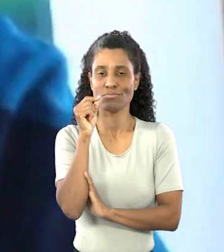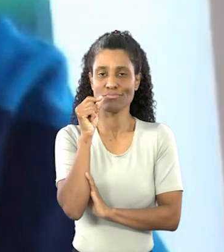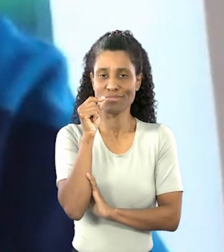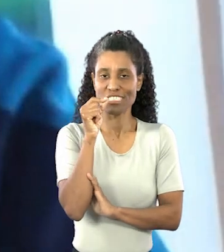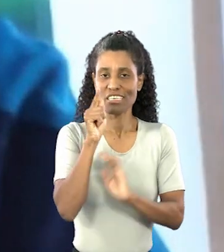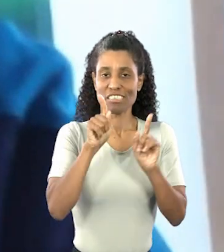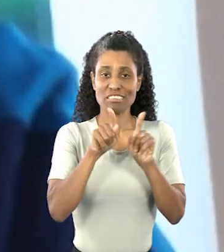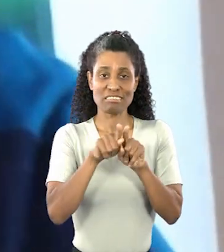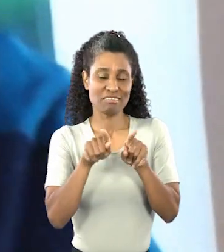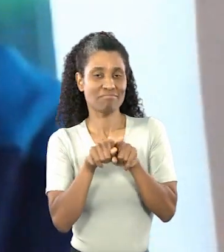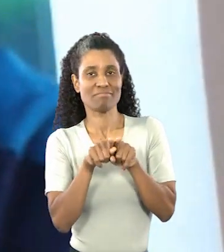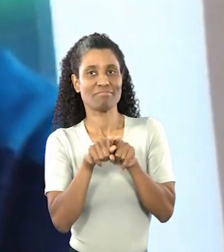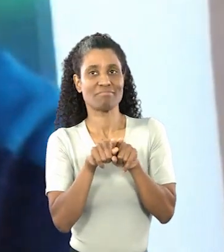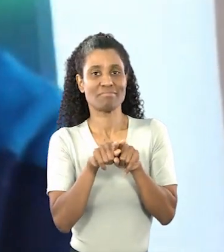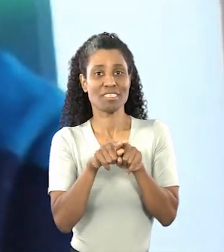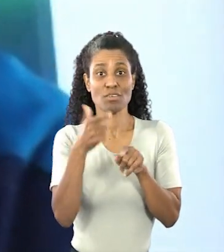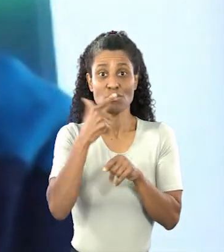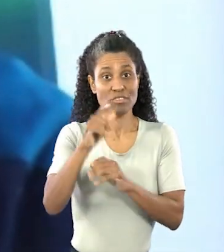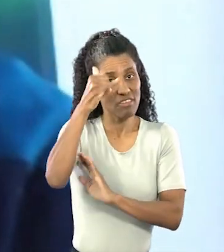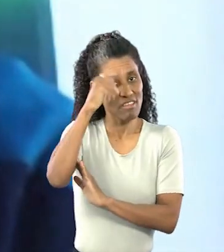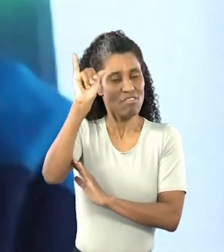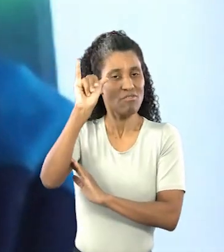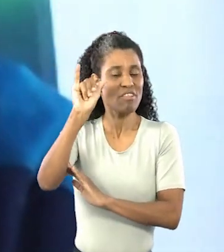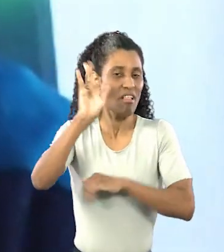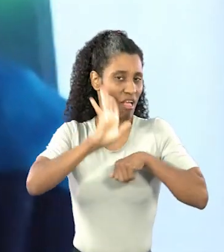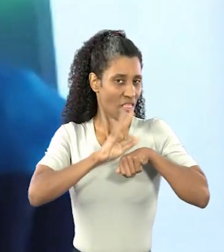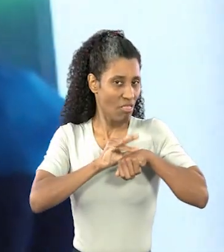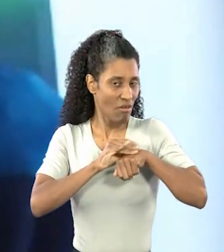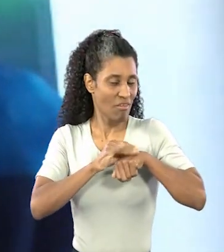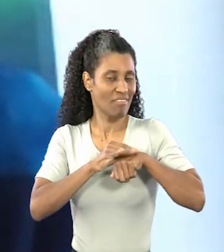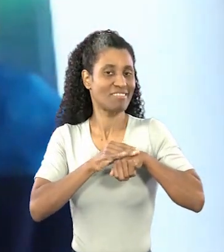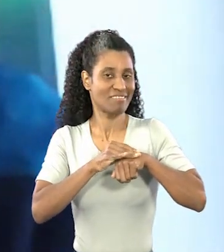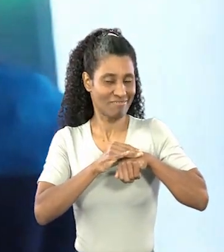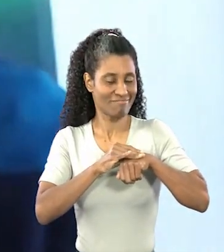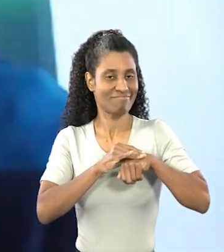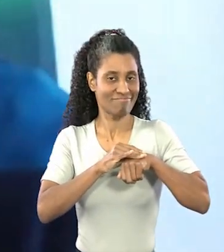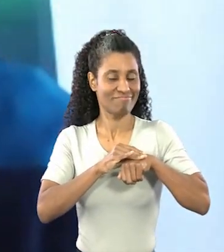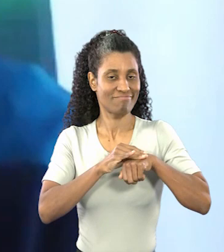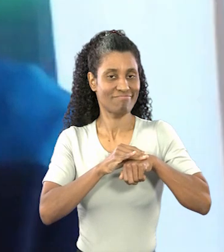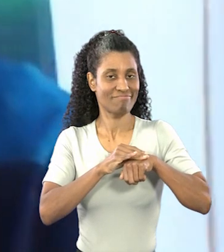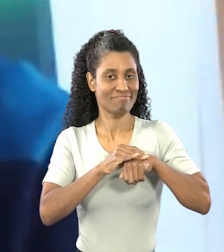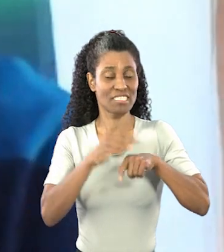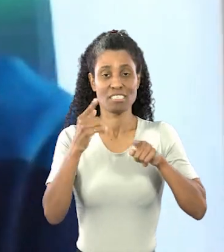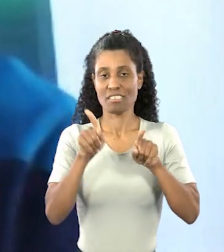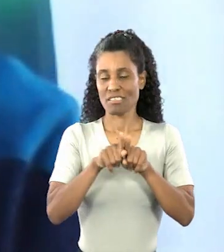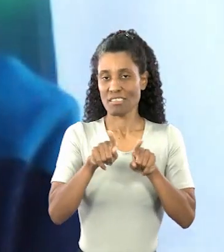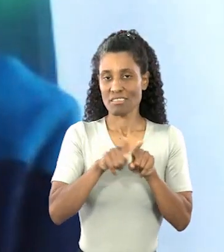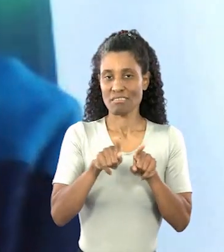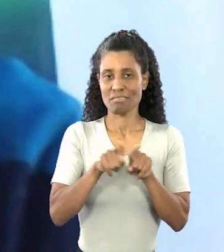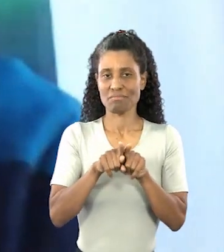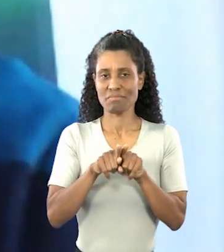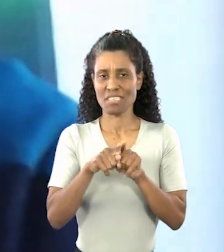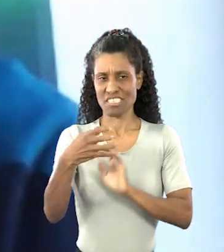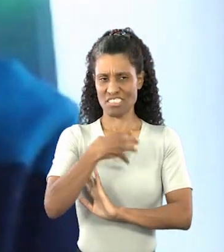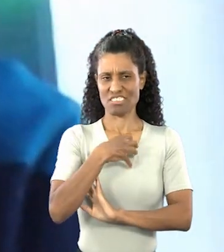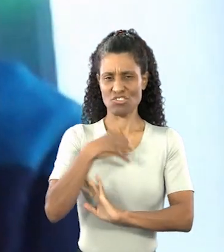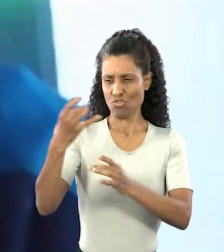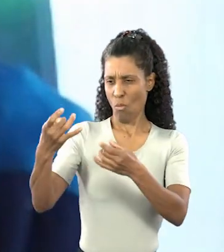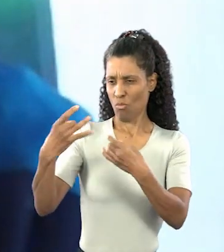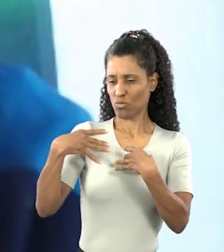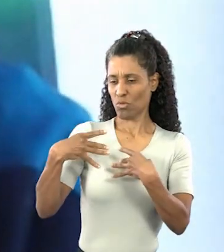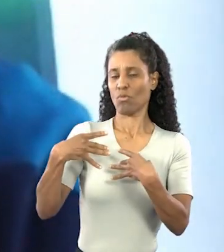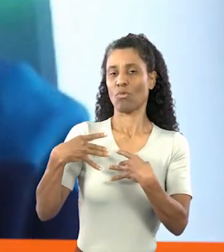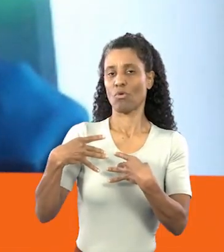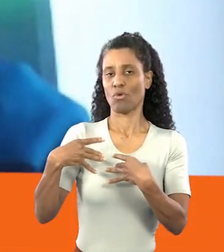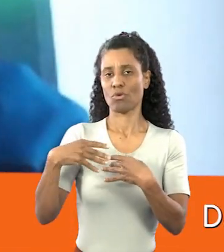Ele também tem prevenção de doença, afasta a solidão,